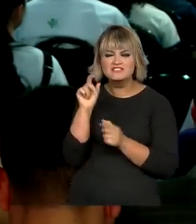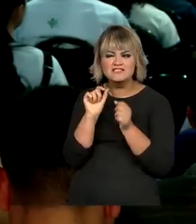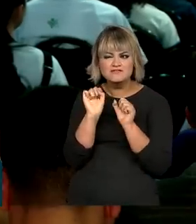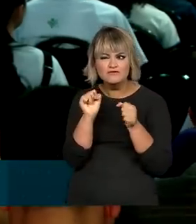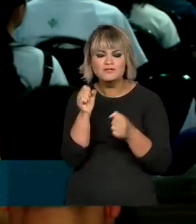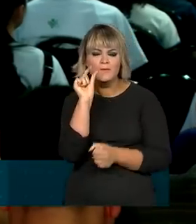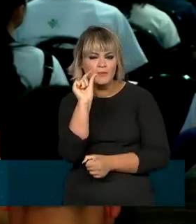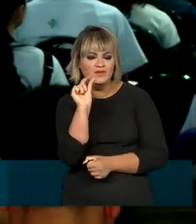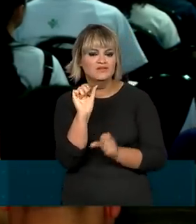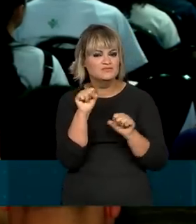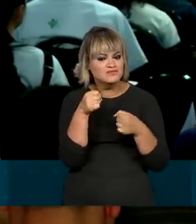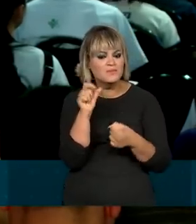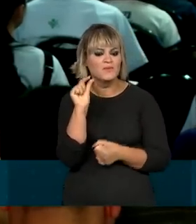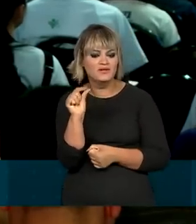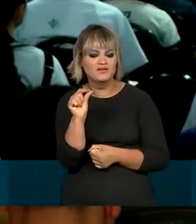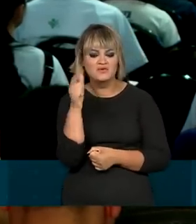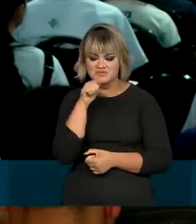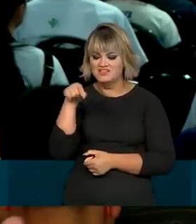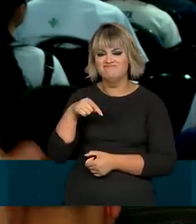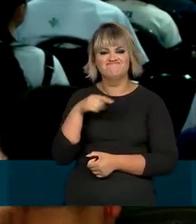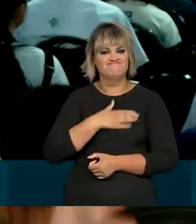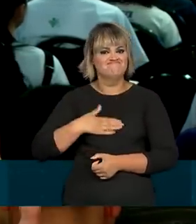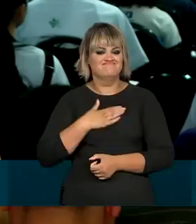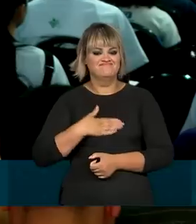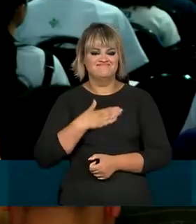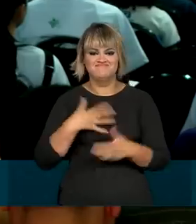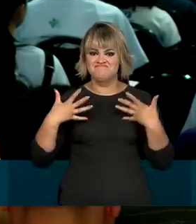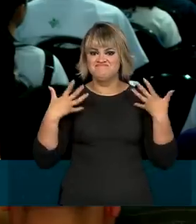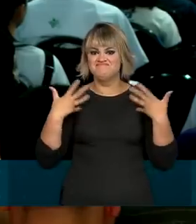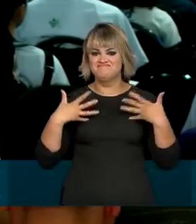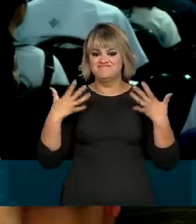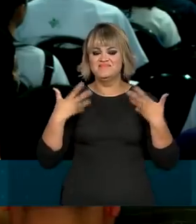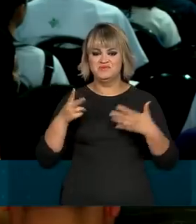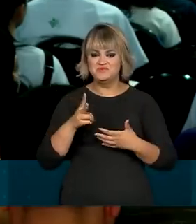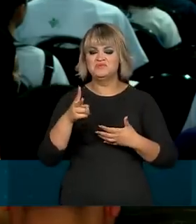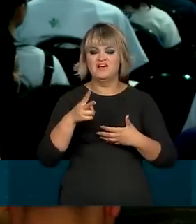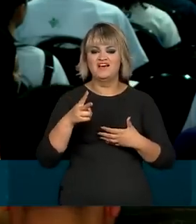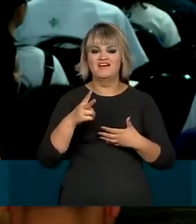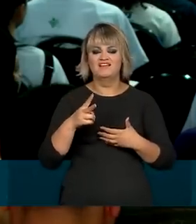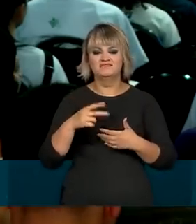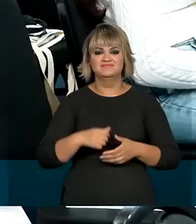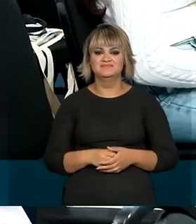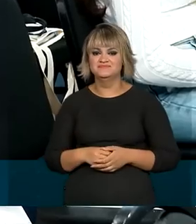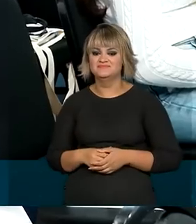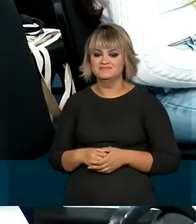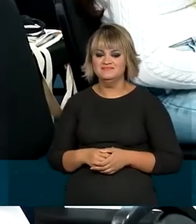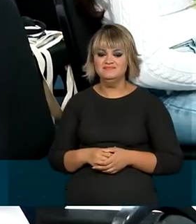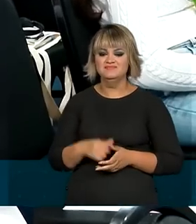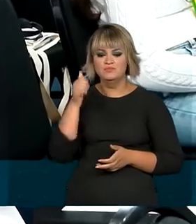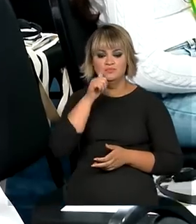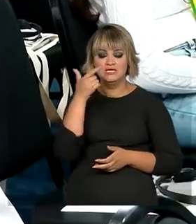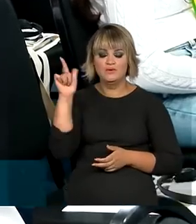um pouquinho, porque estar aqui vale muito a pena, então é isso que me impulsiona para tentar cada vez mais. Já para